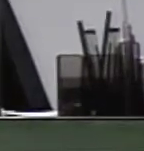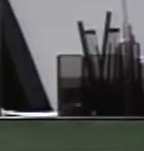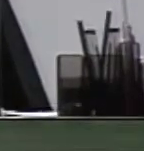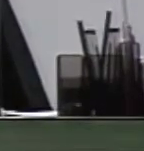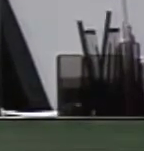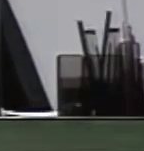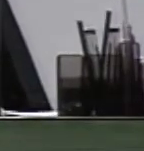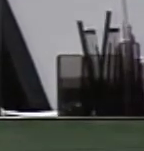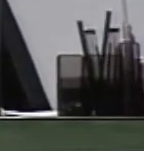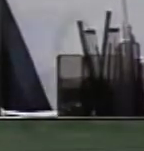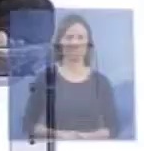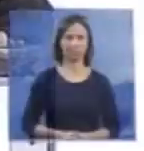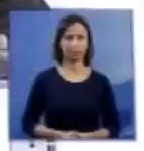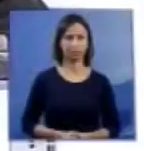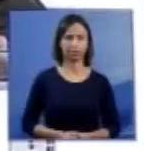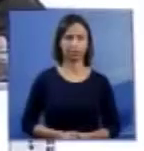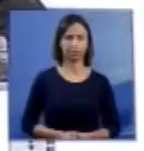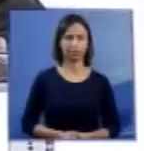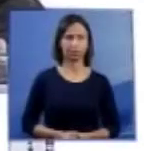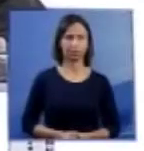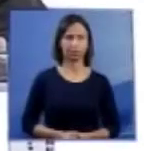Senhor ministro relator,